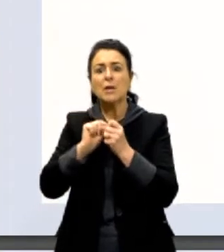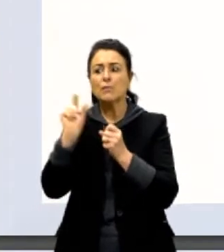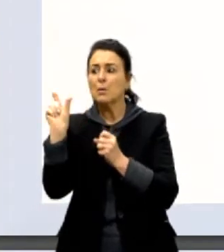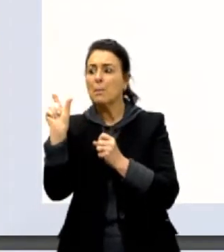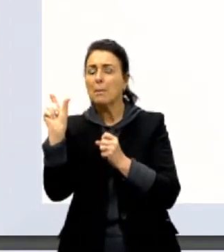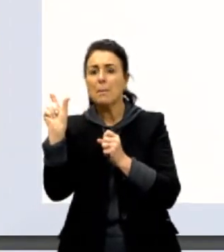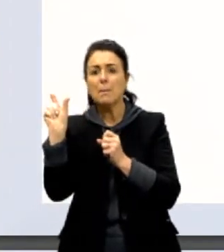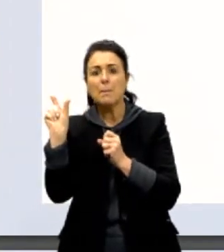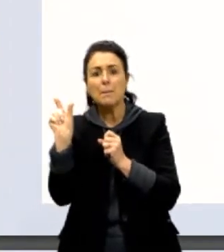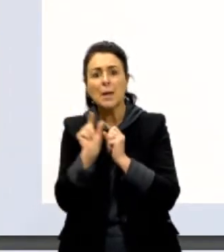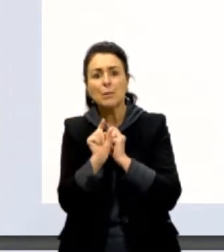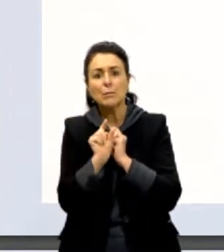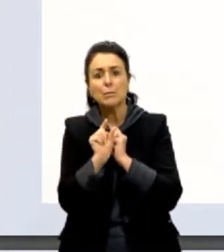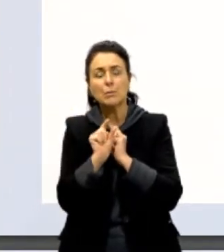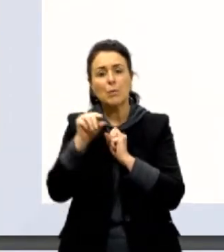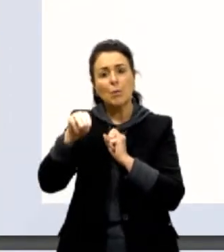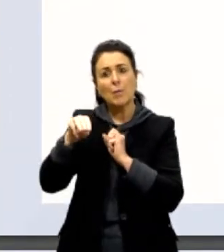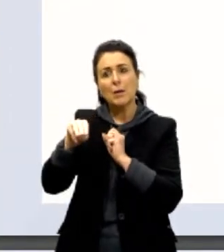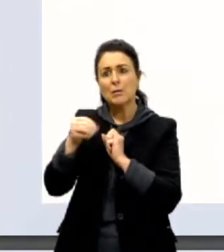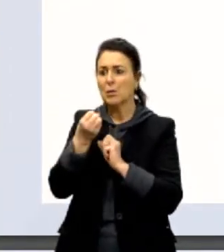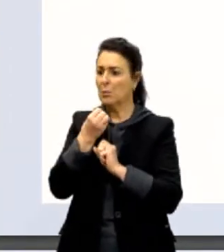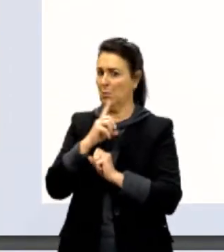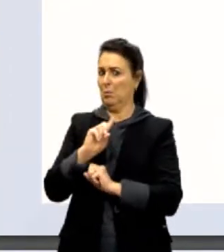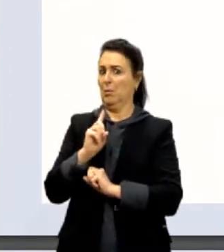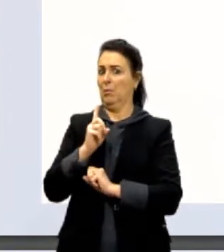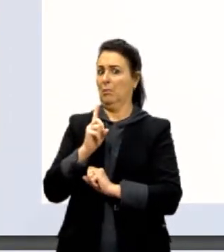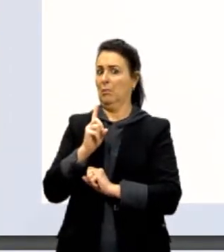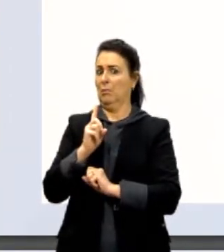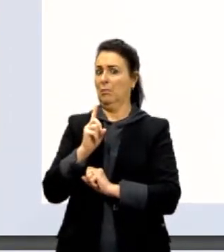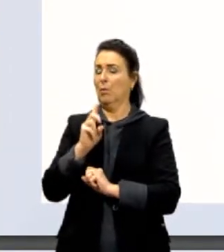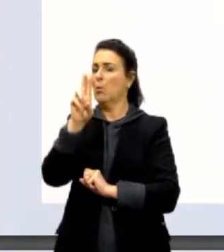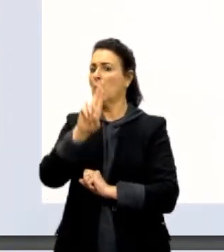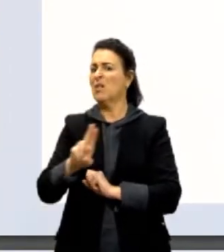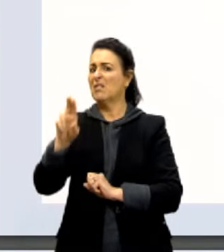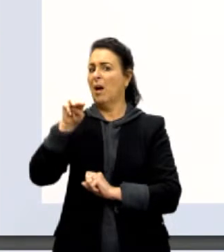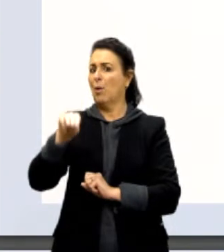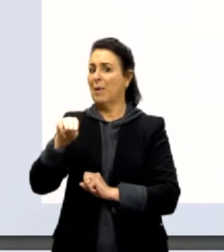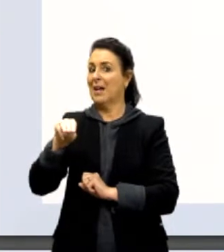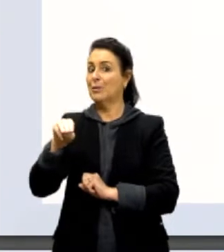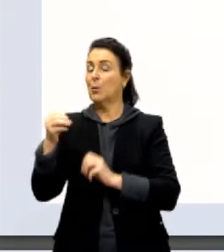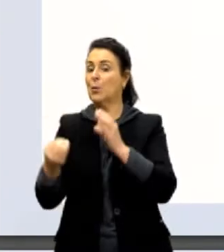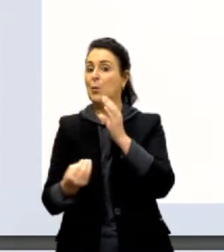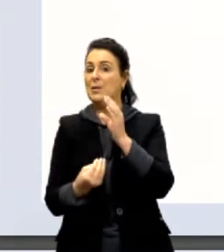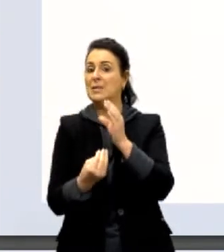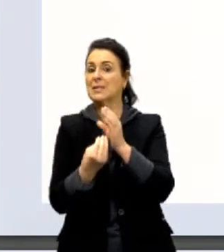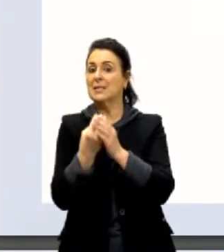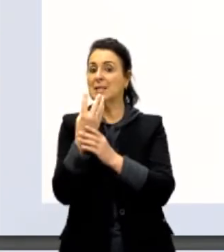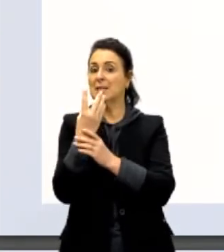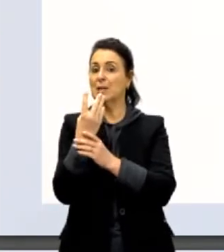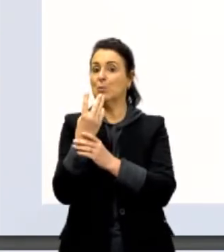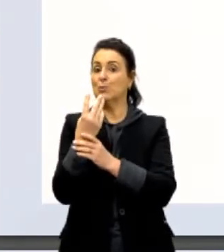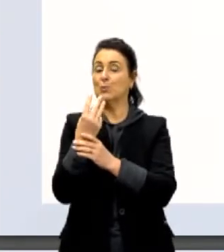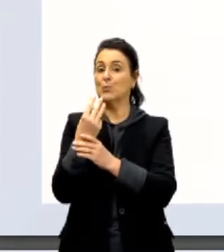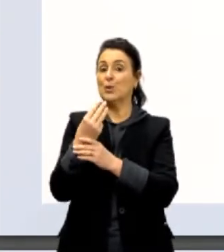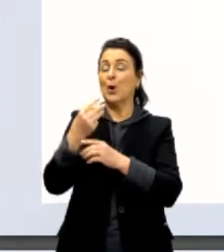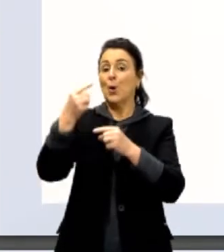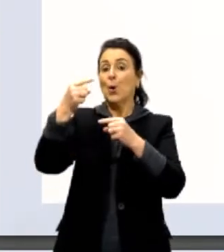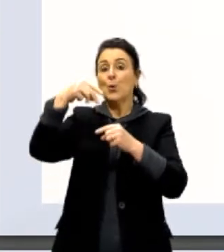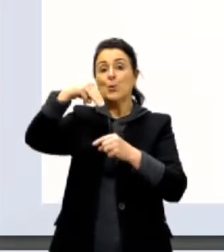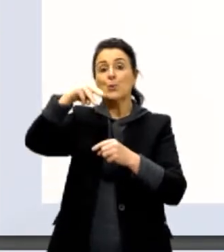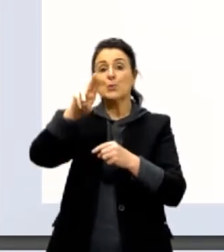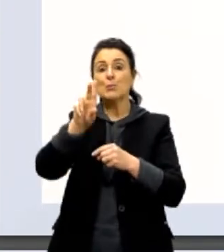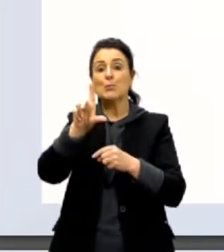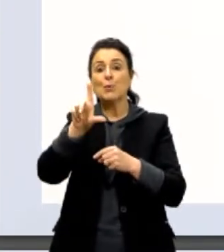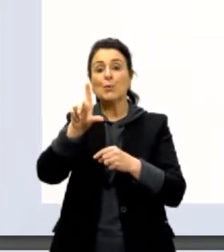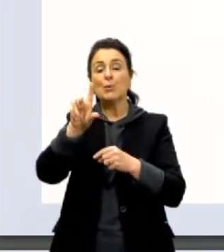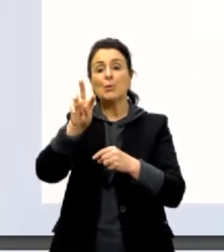não seria uma unidade boa para você trabalhar com metros. Então, eles inventam os múltiplos e os submúltiplos do metro usando